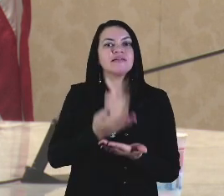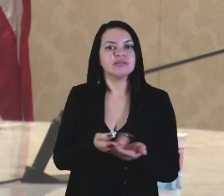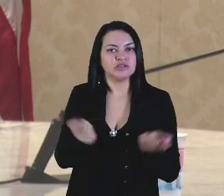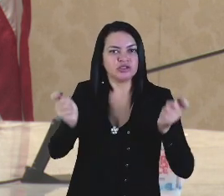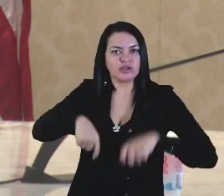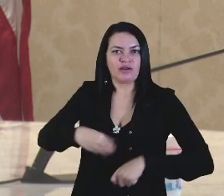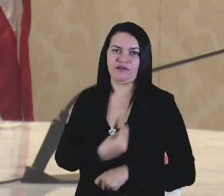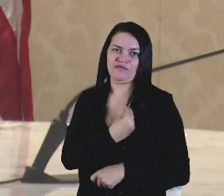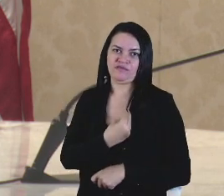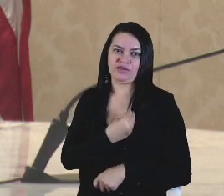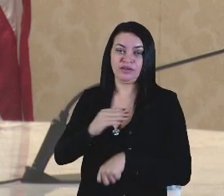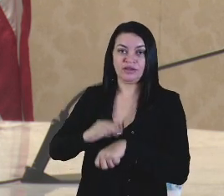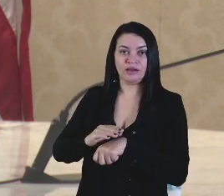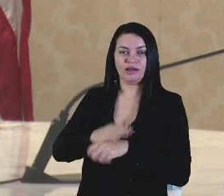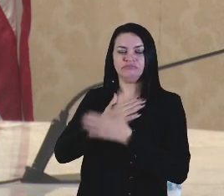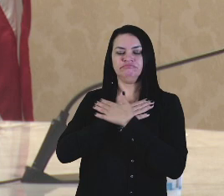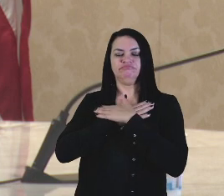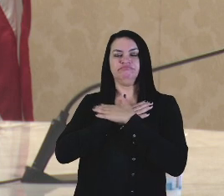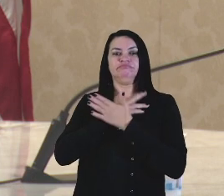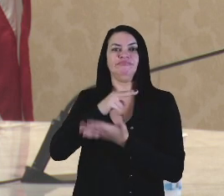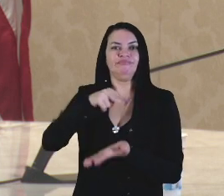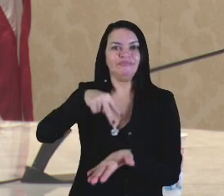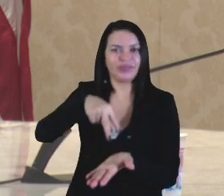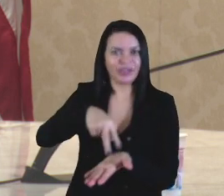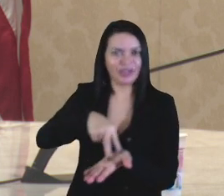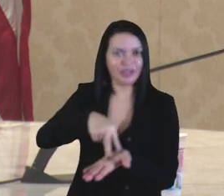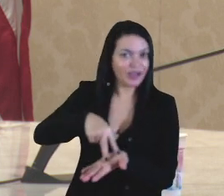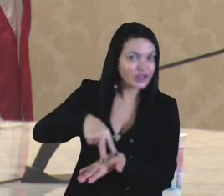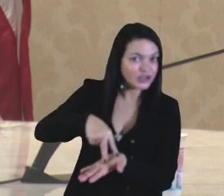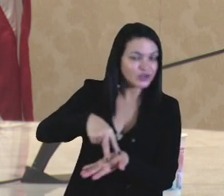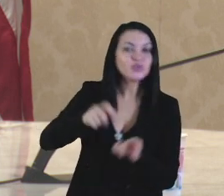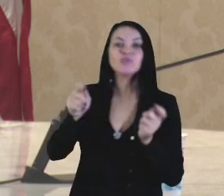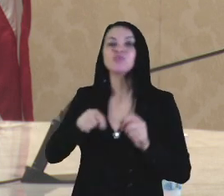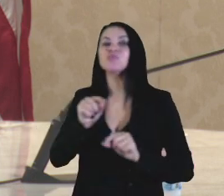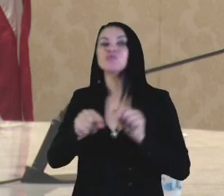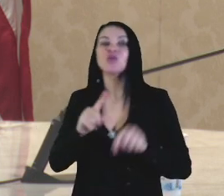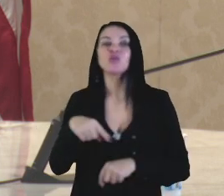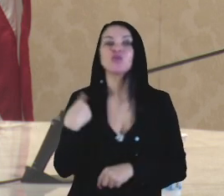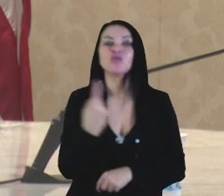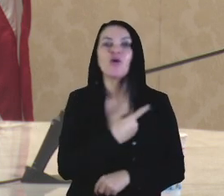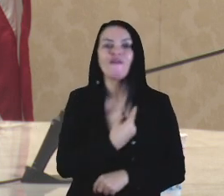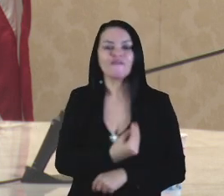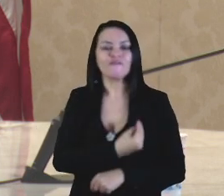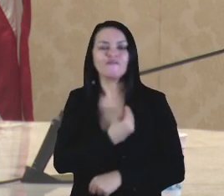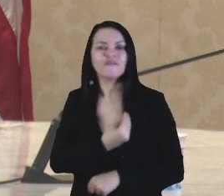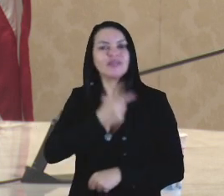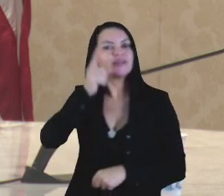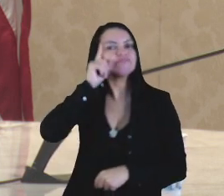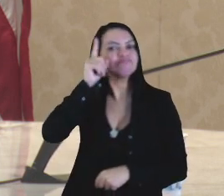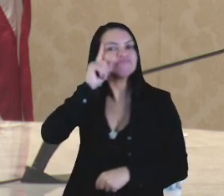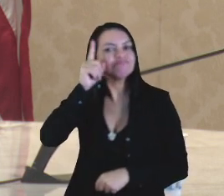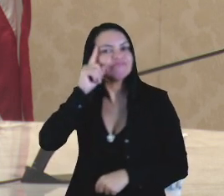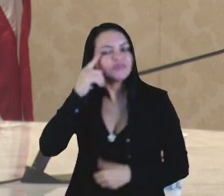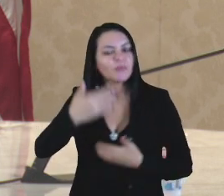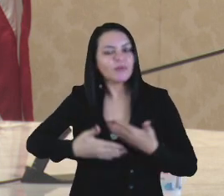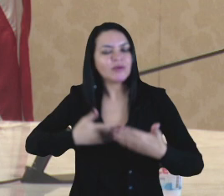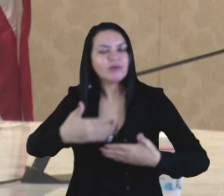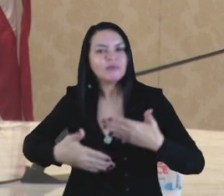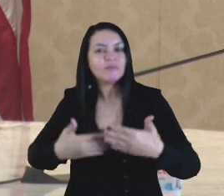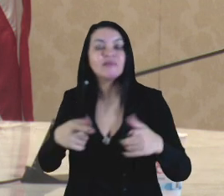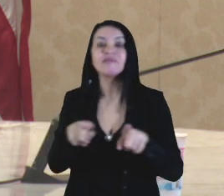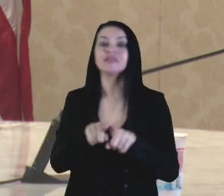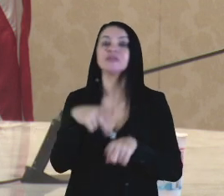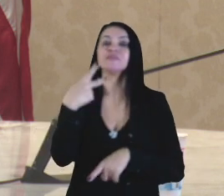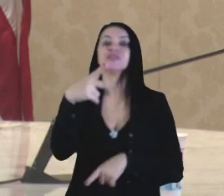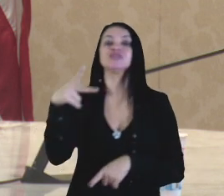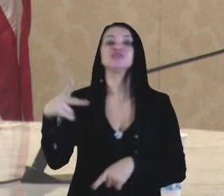A ressurreição se exercita por intermédio dos nossos atos na vida cotidiana e também nos atos